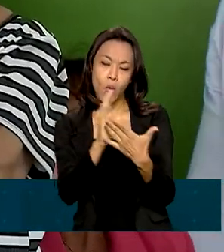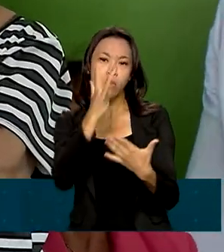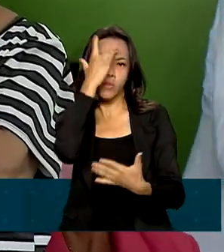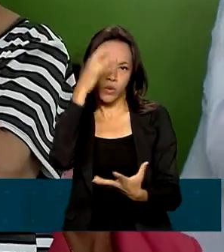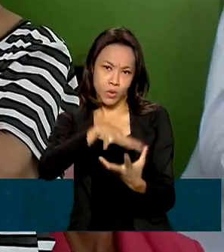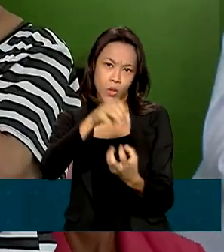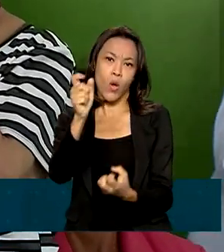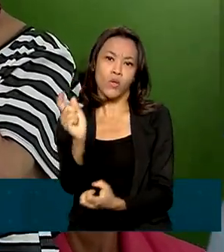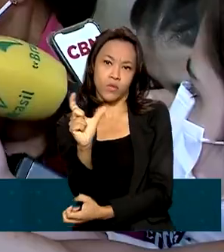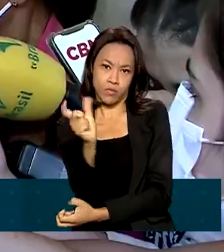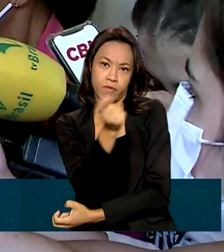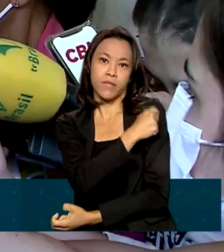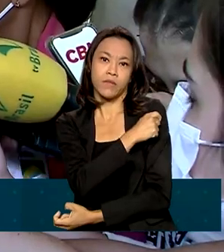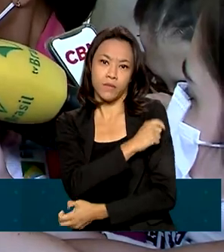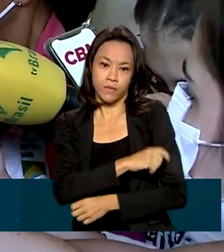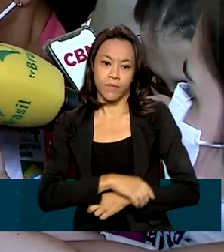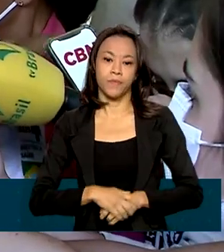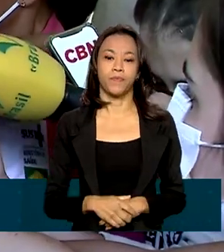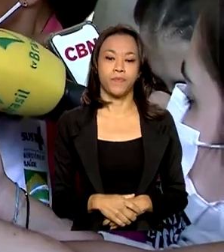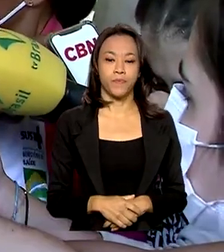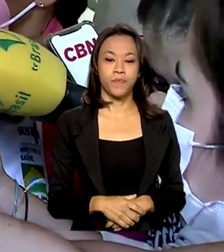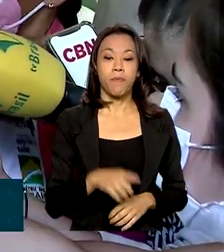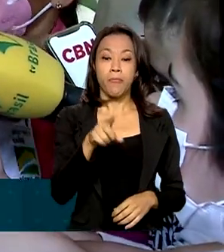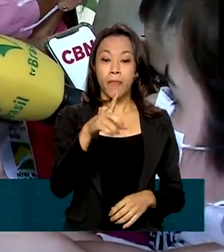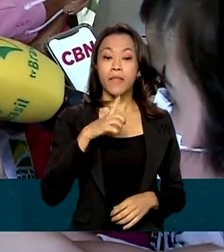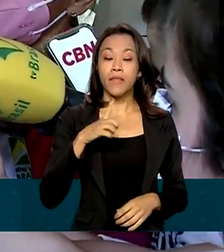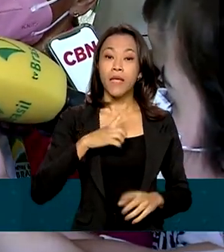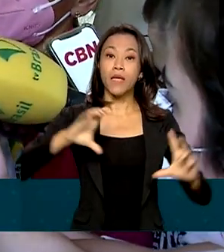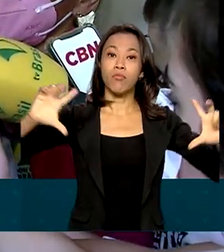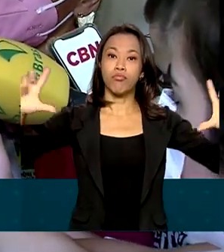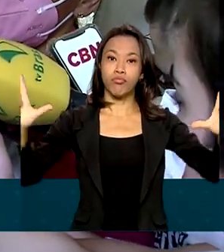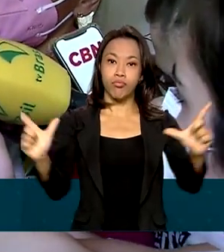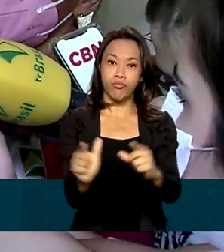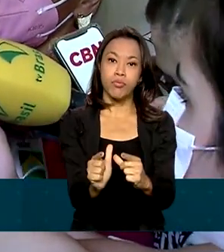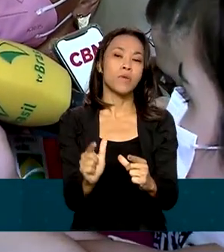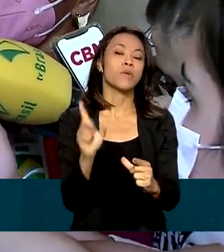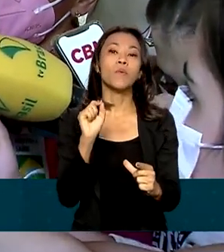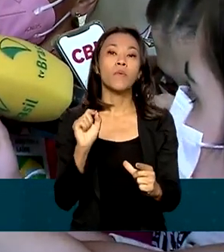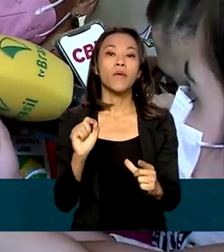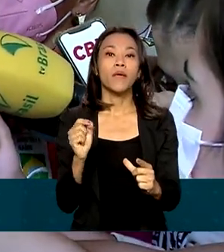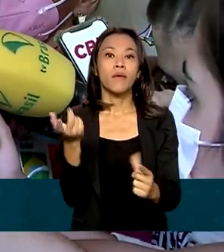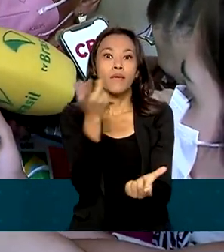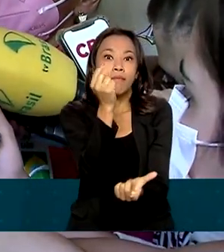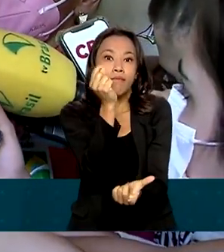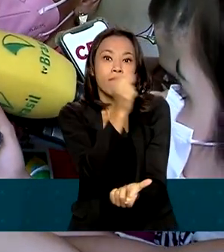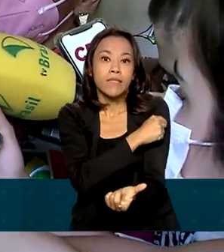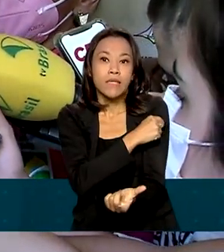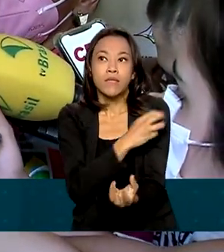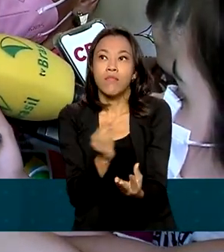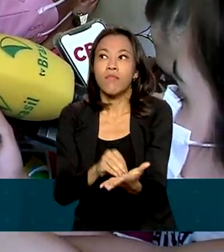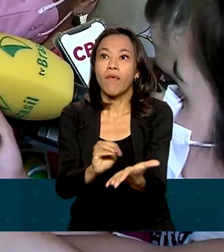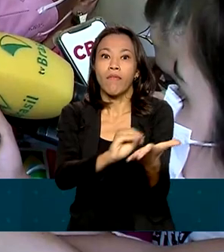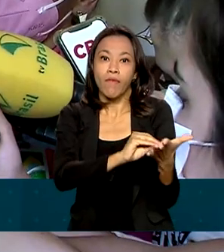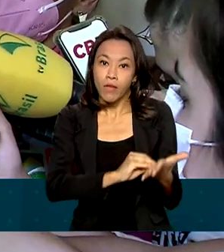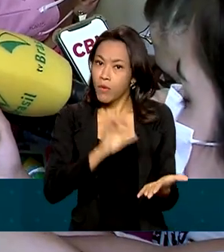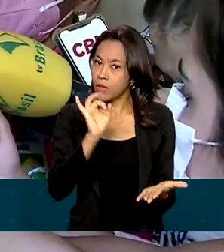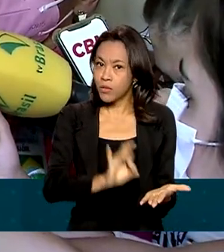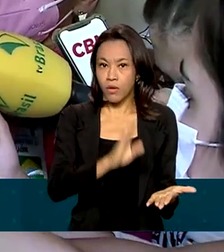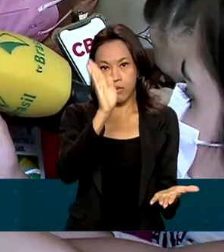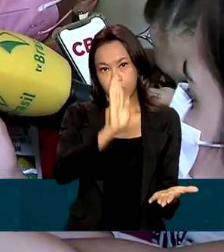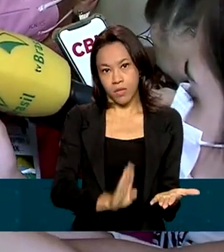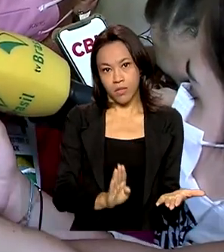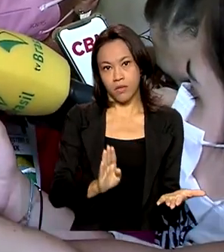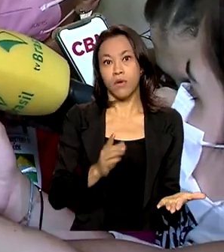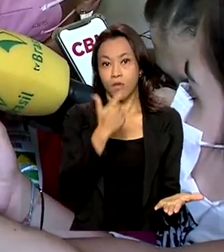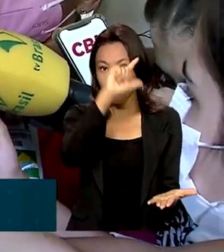e profissionais de saúde. Há uma queda da cobertura vacinal no mundo todo. Isso não é um fenômeno só no Brasil. É até uma questão